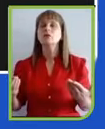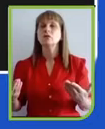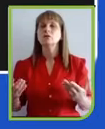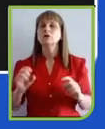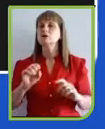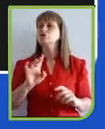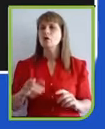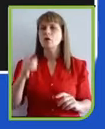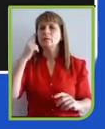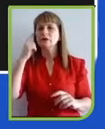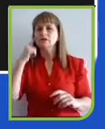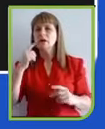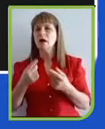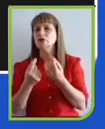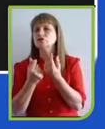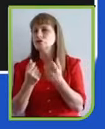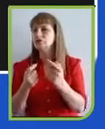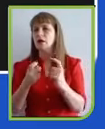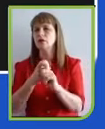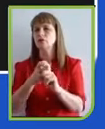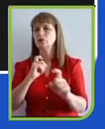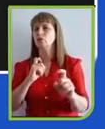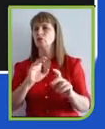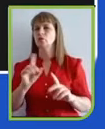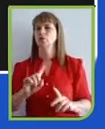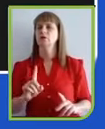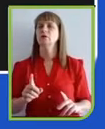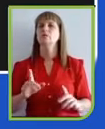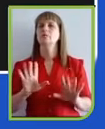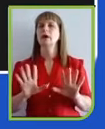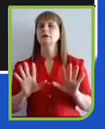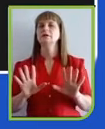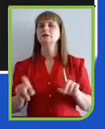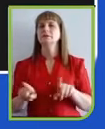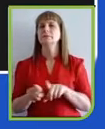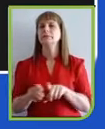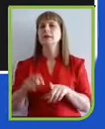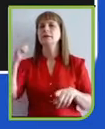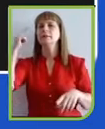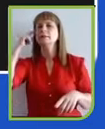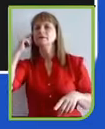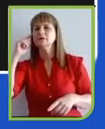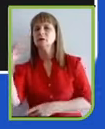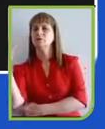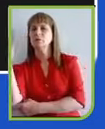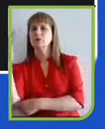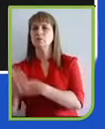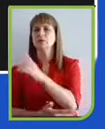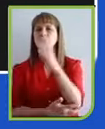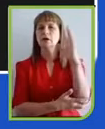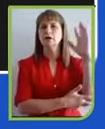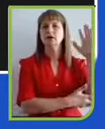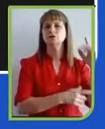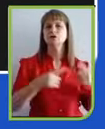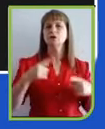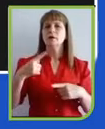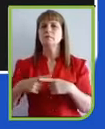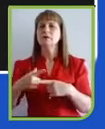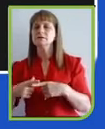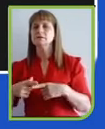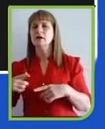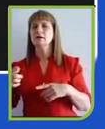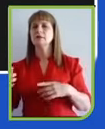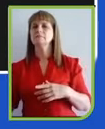com os ODS está cada vez mais forte, ele já é, hoje, uma diretriz de negócio, e ele é proposto em muitas